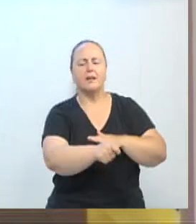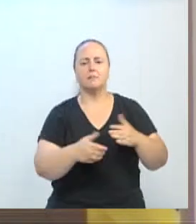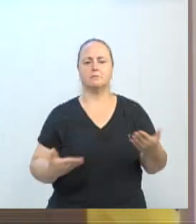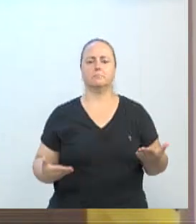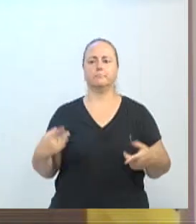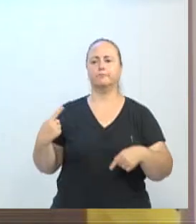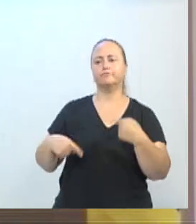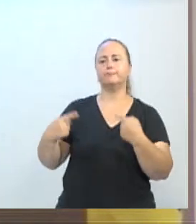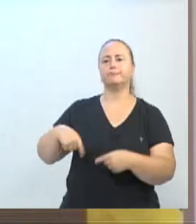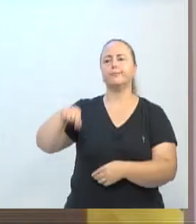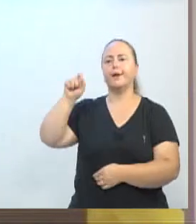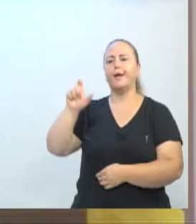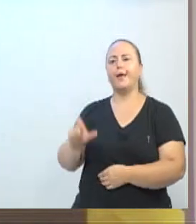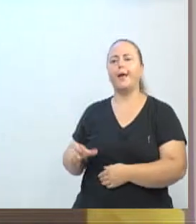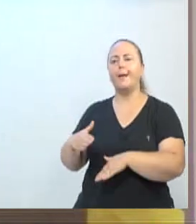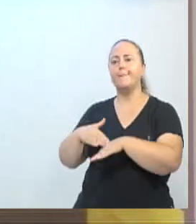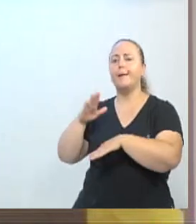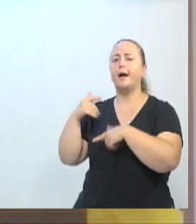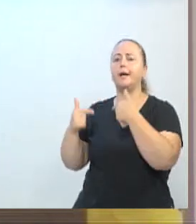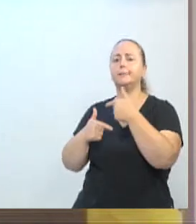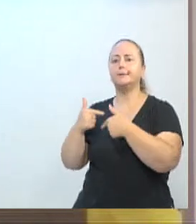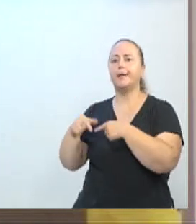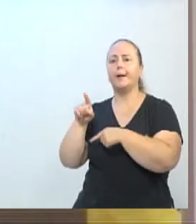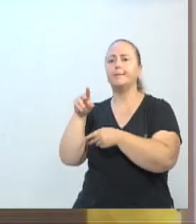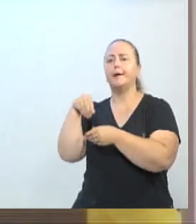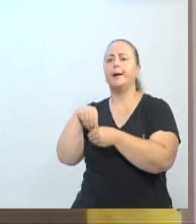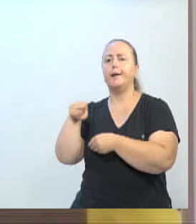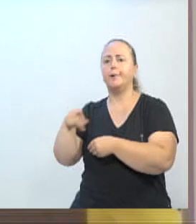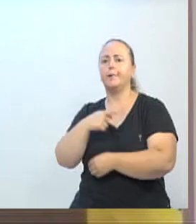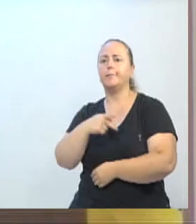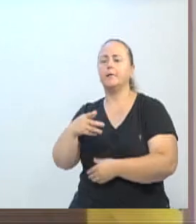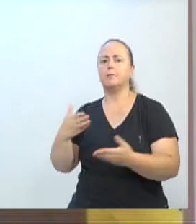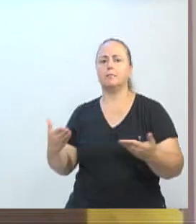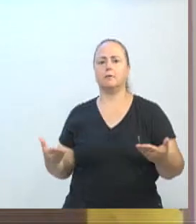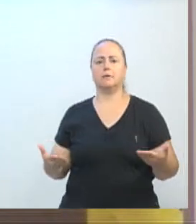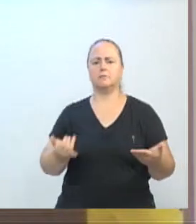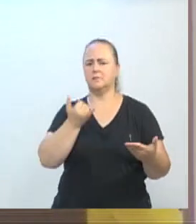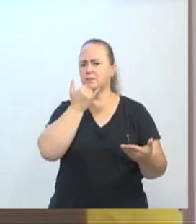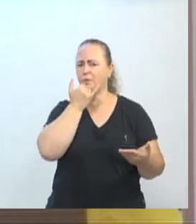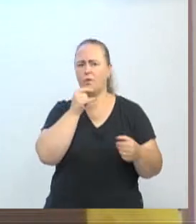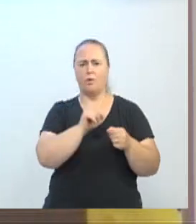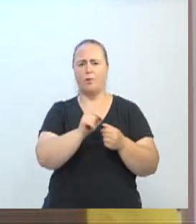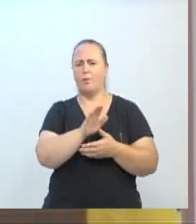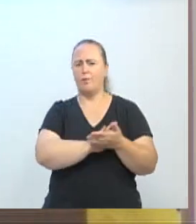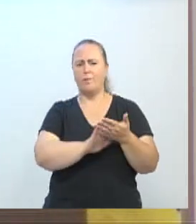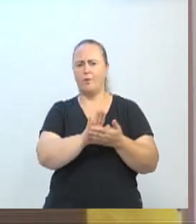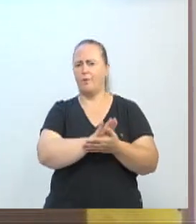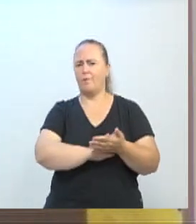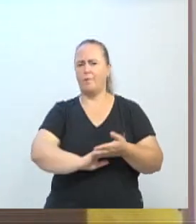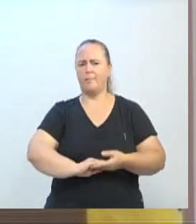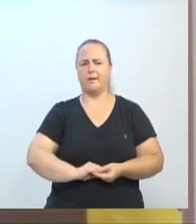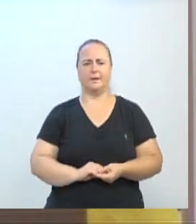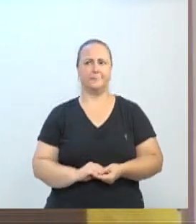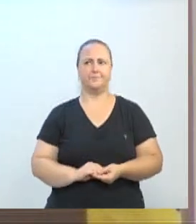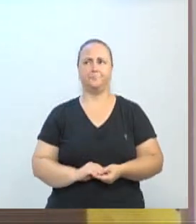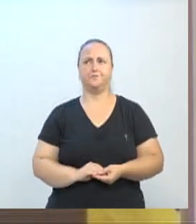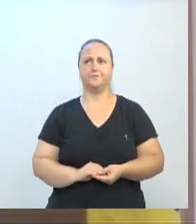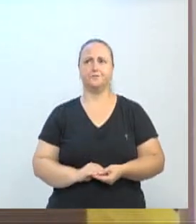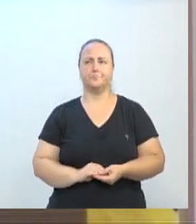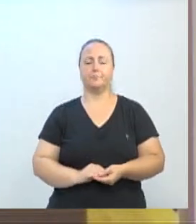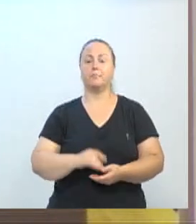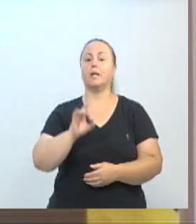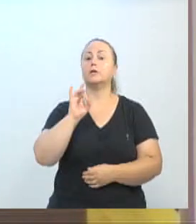discutir quem é o presidente que mais fez, quando nenhum fez nada. Só para lembrar, fazer aqui uma